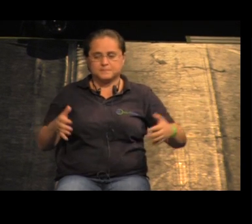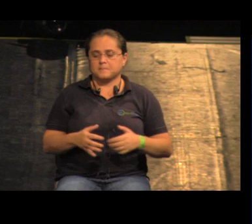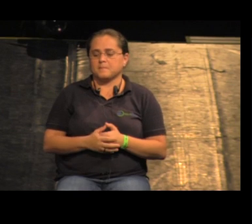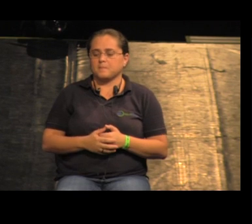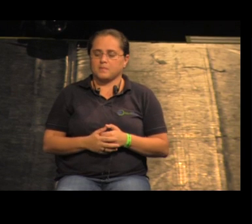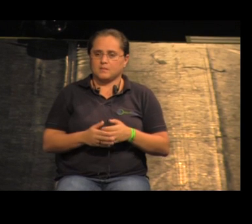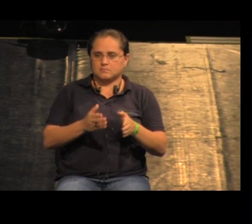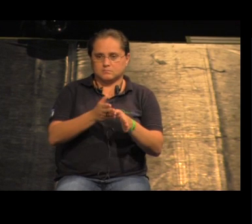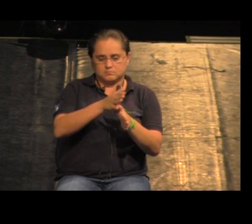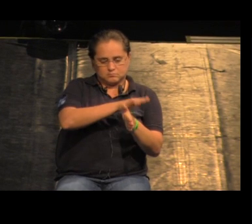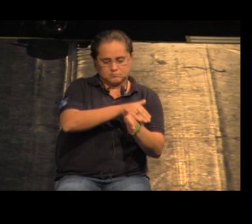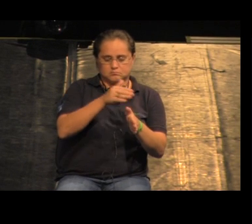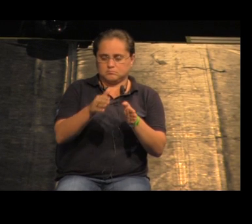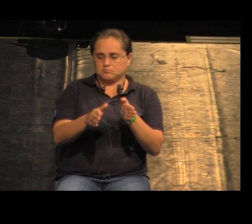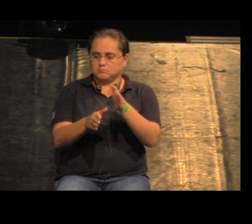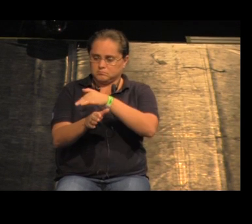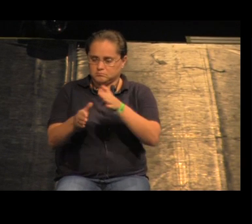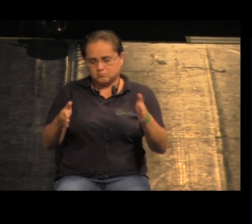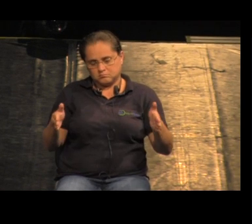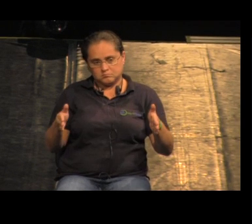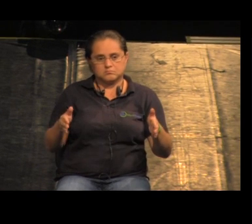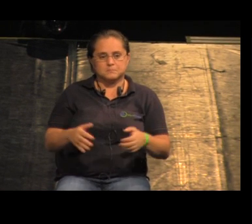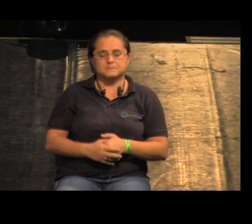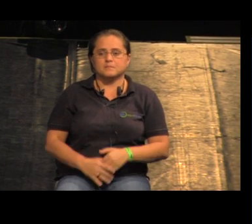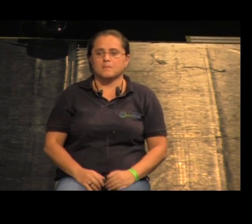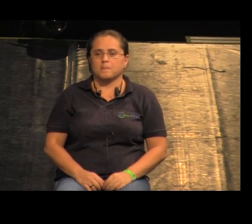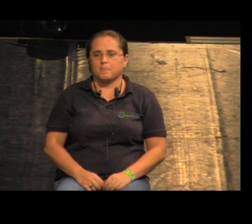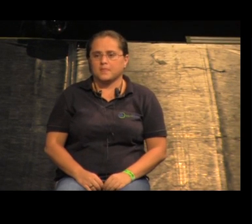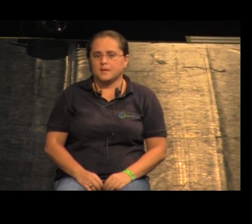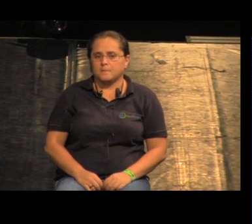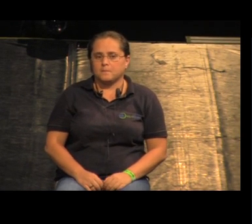recusos laterais das edificações, espaços ativos.